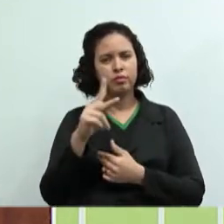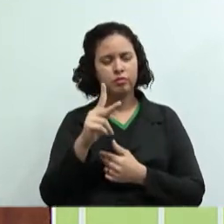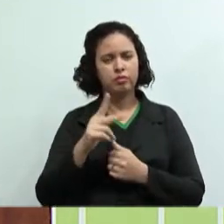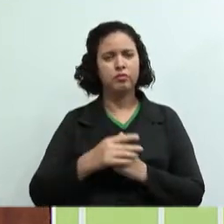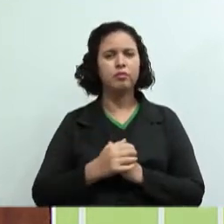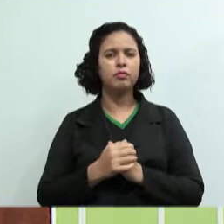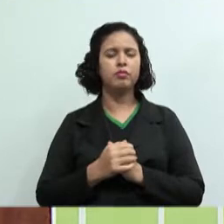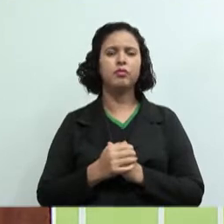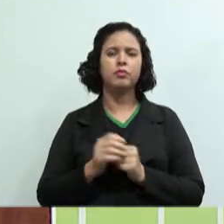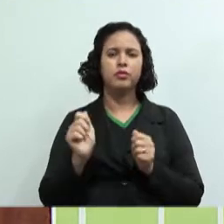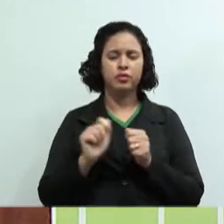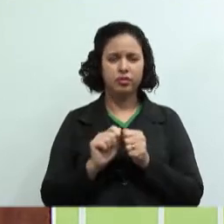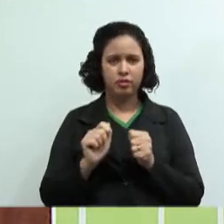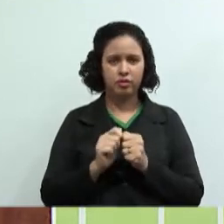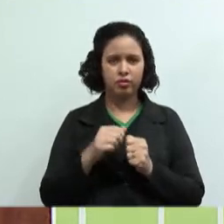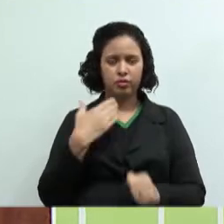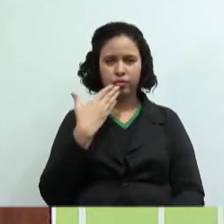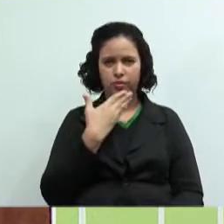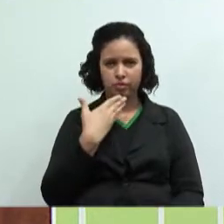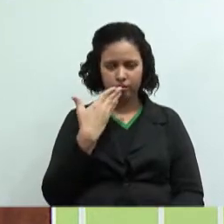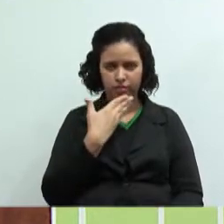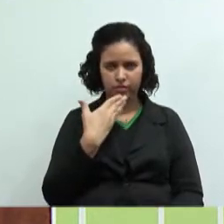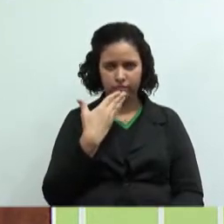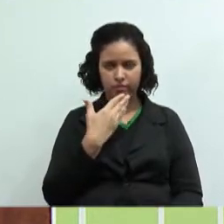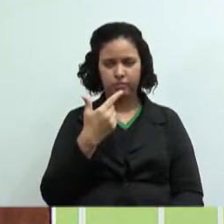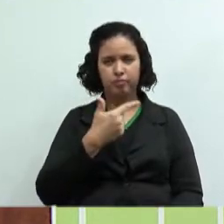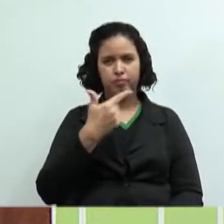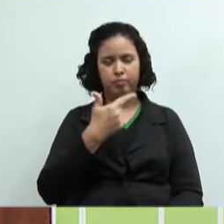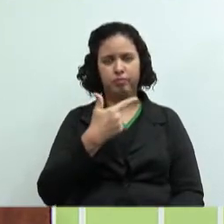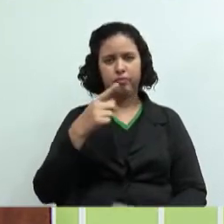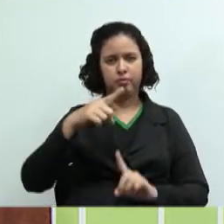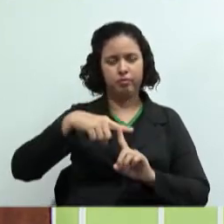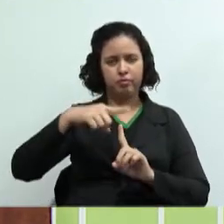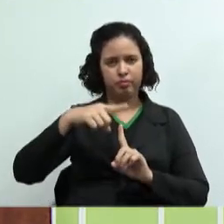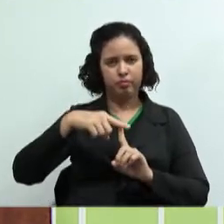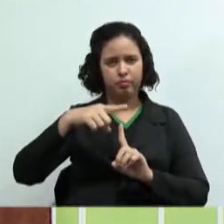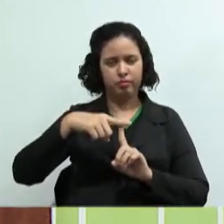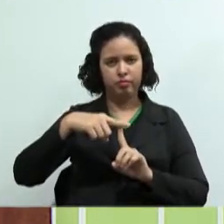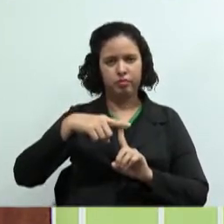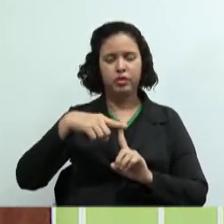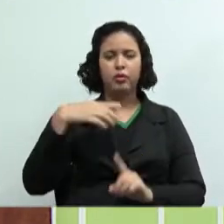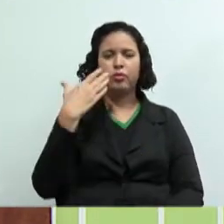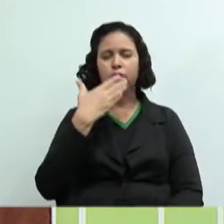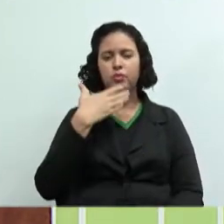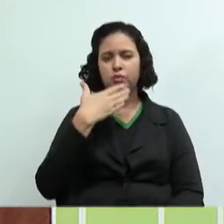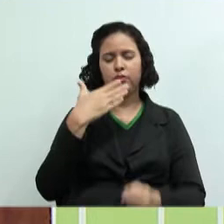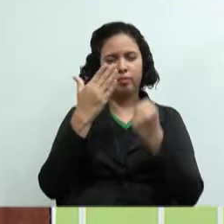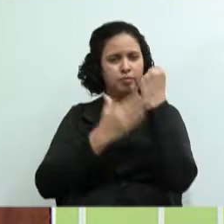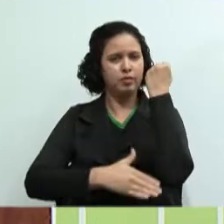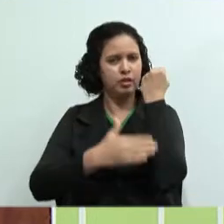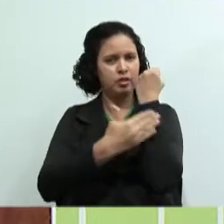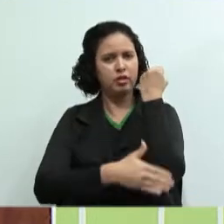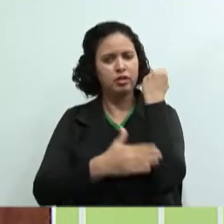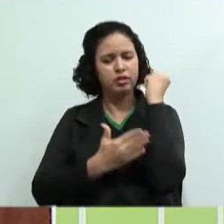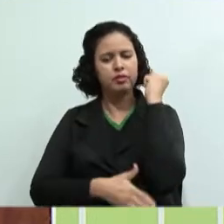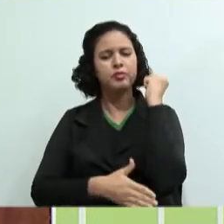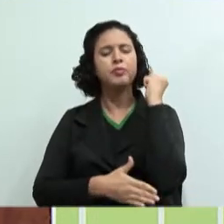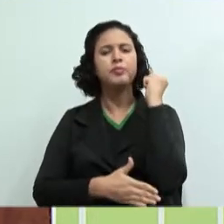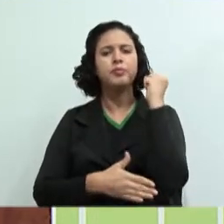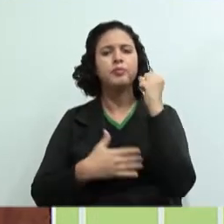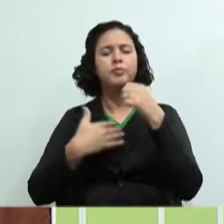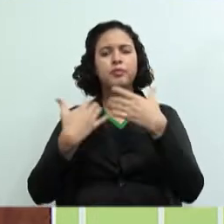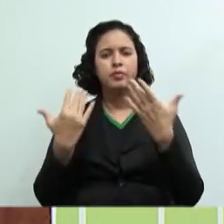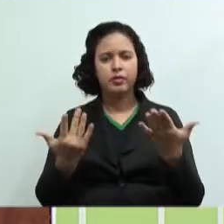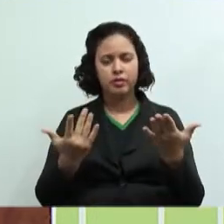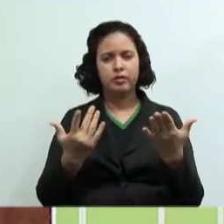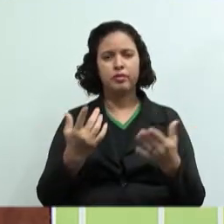vão produzir o doce. Dois tipos de doce. Vamos lá, o doce de abacaxi. A produção, vocês vão imaginar,